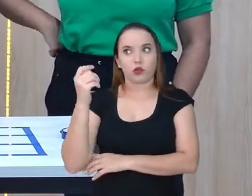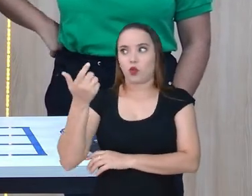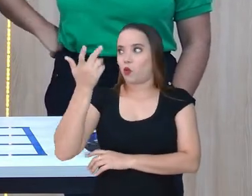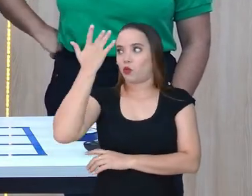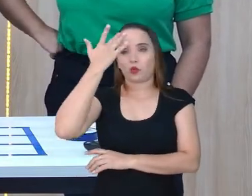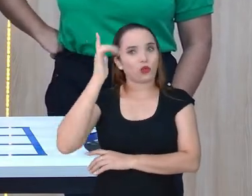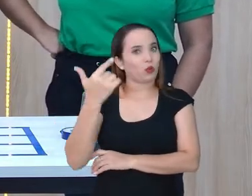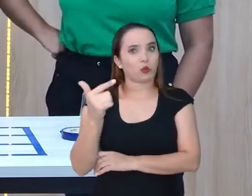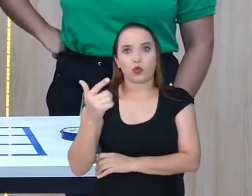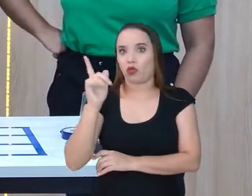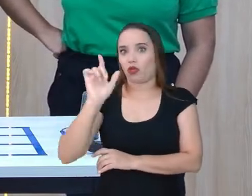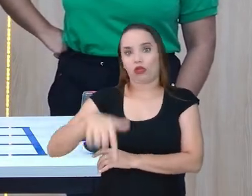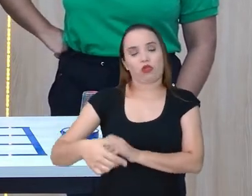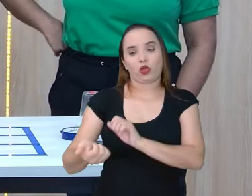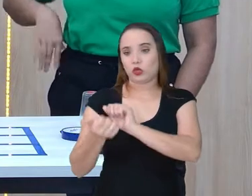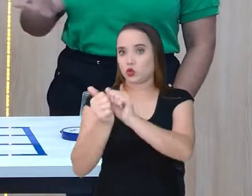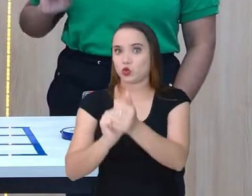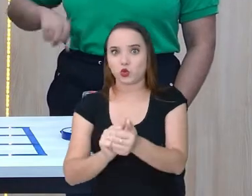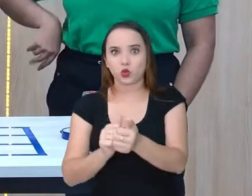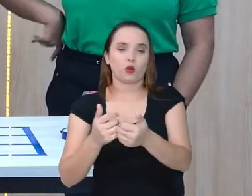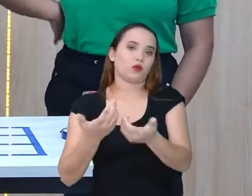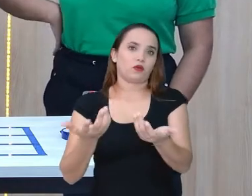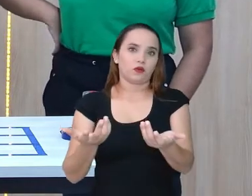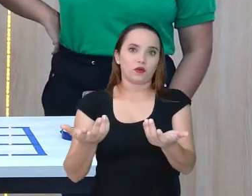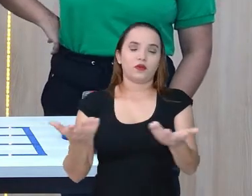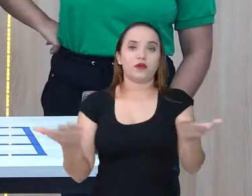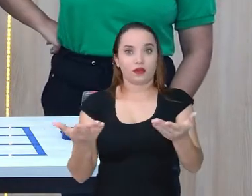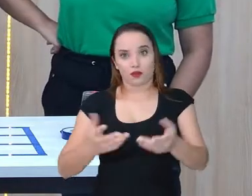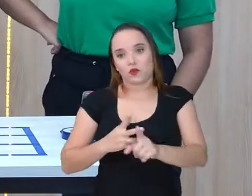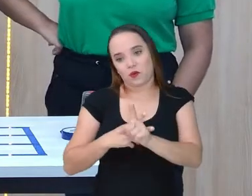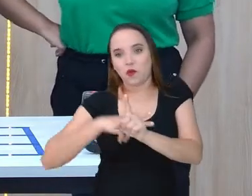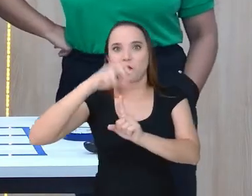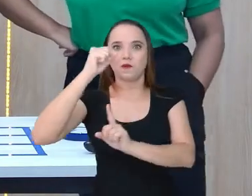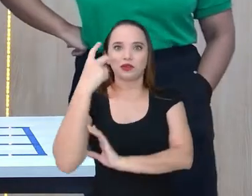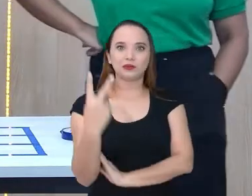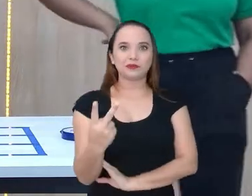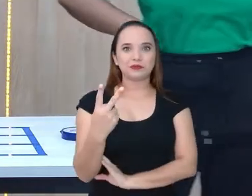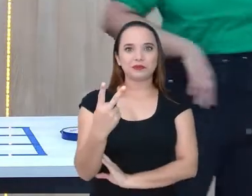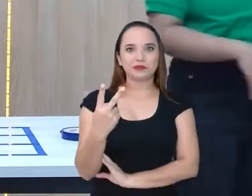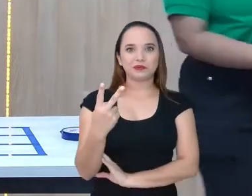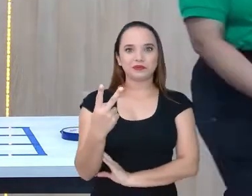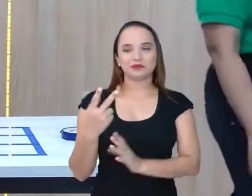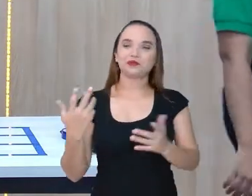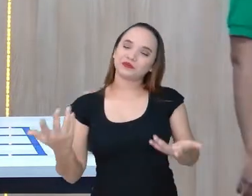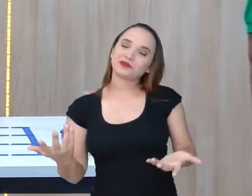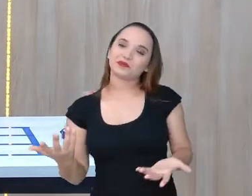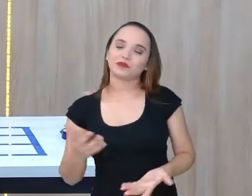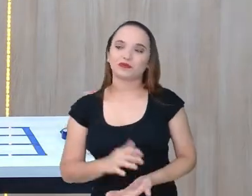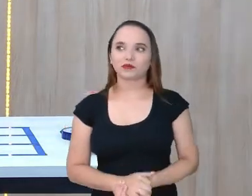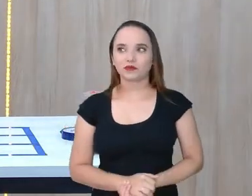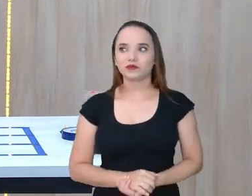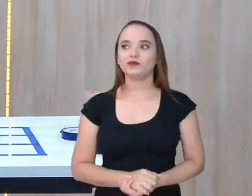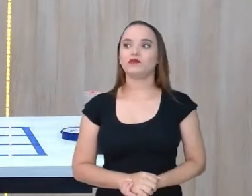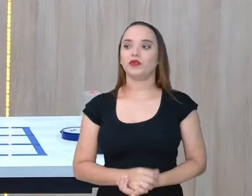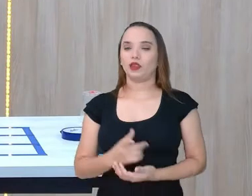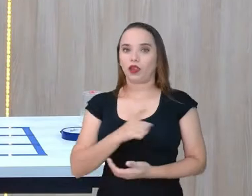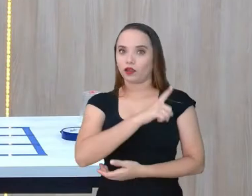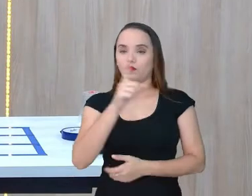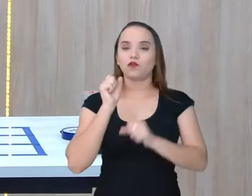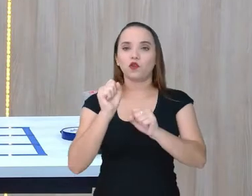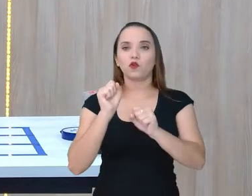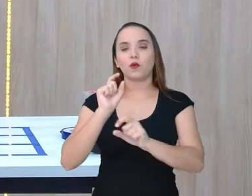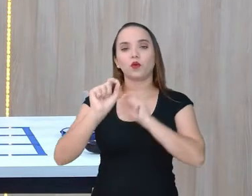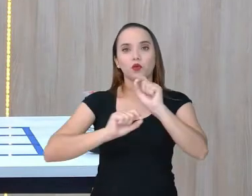nem o que era. E aí eu ganhei duas. Pois é, pois é. Aí, ó... Vocês podem fazer